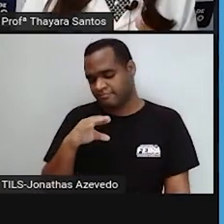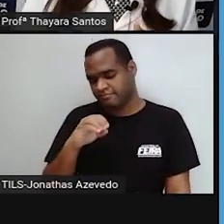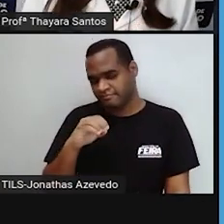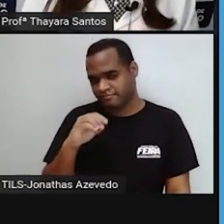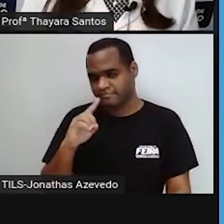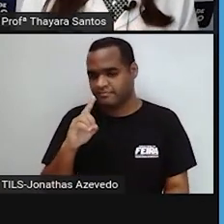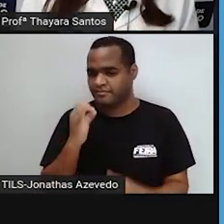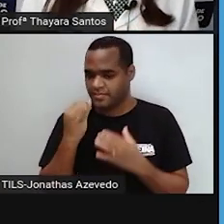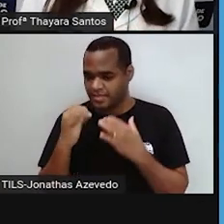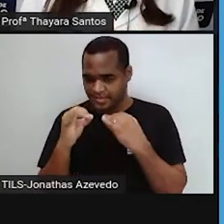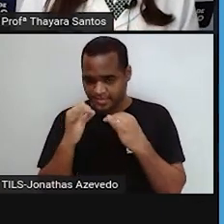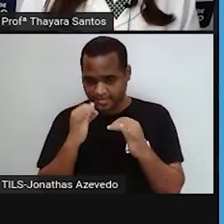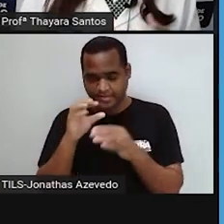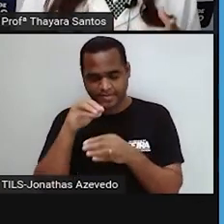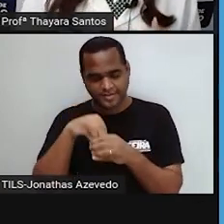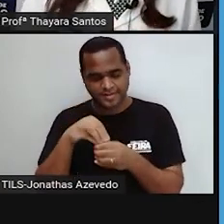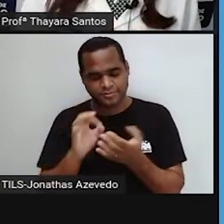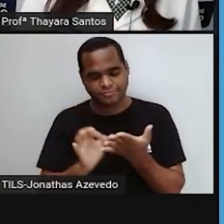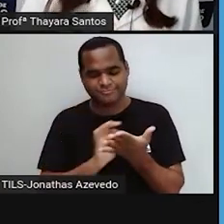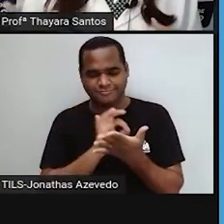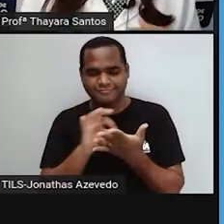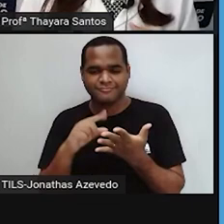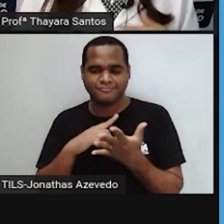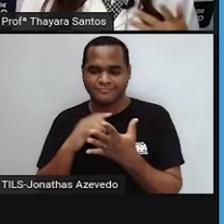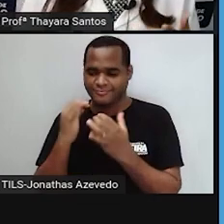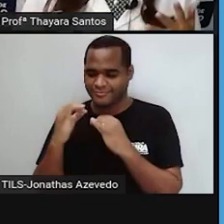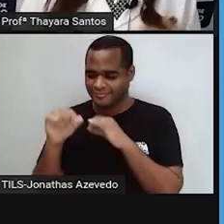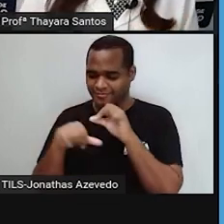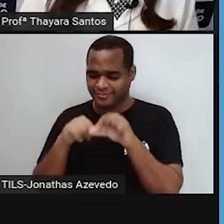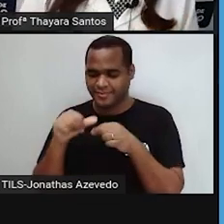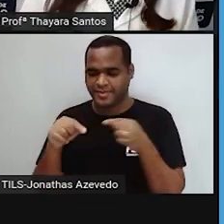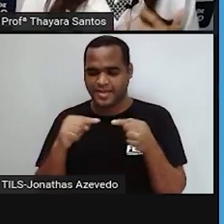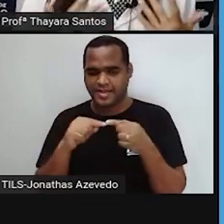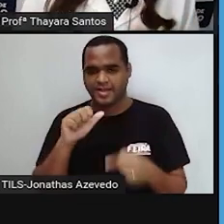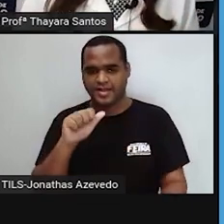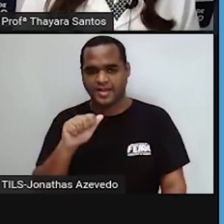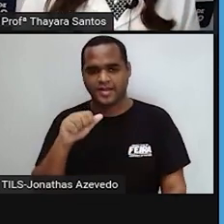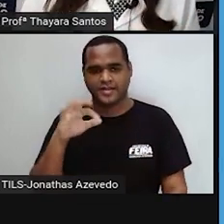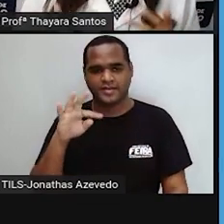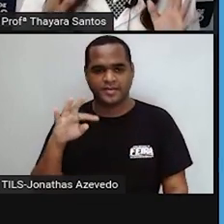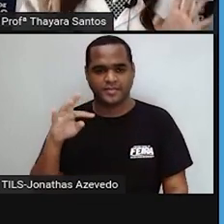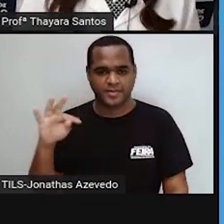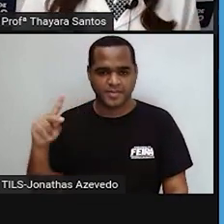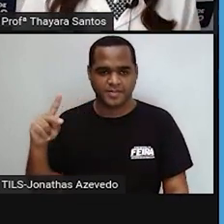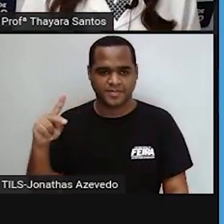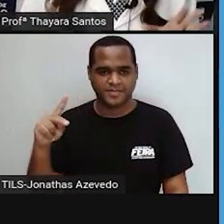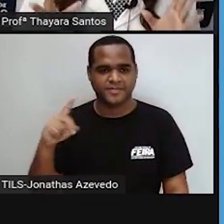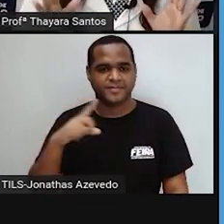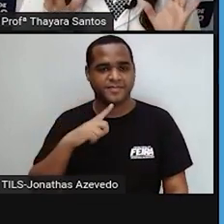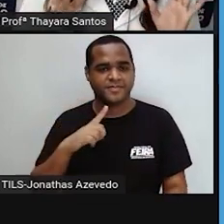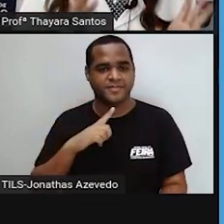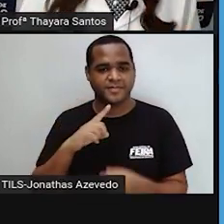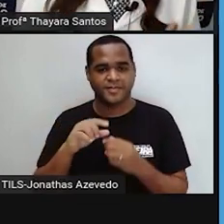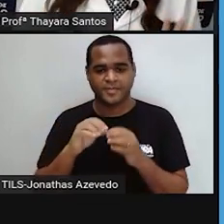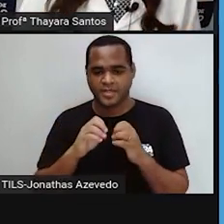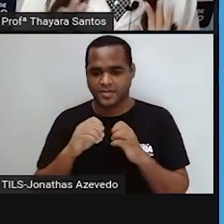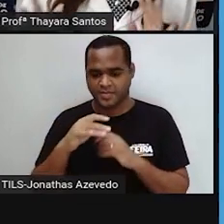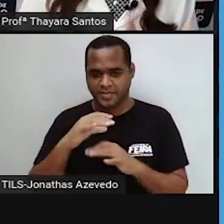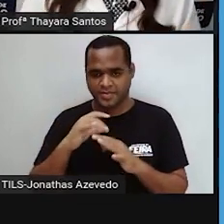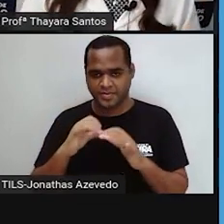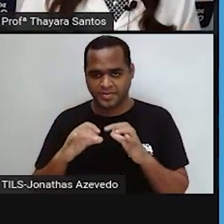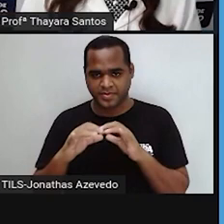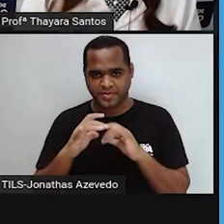energia para a célula. Essa energia é em forma de ATP. Então, a molécula, o nome dela é adenosina